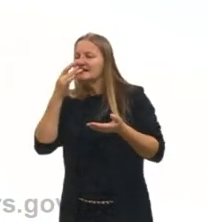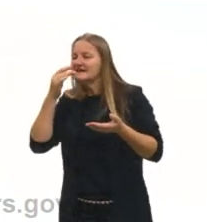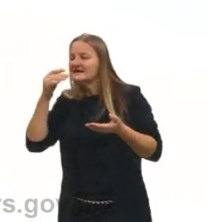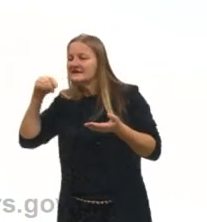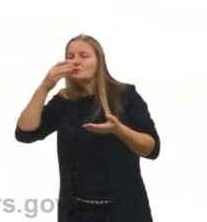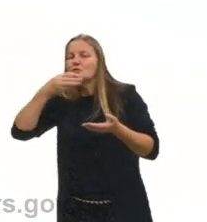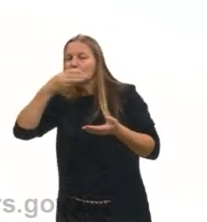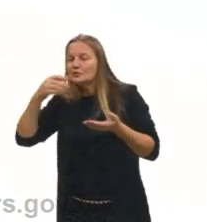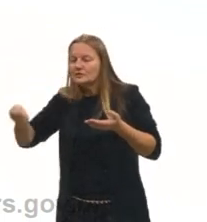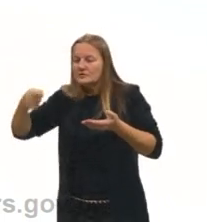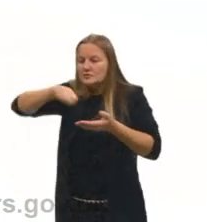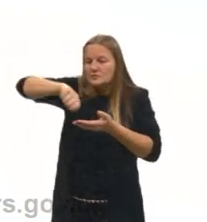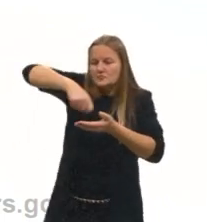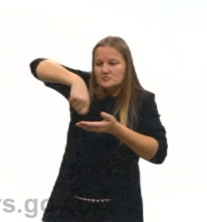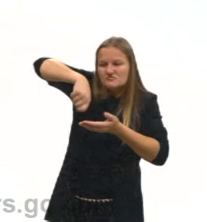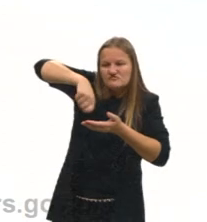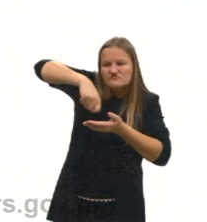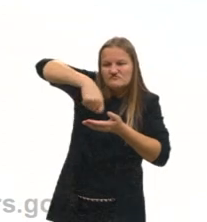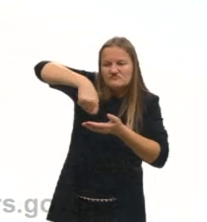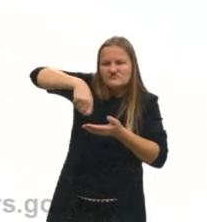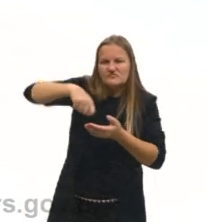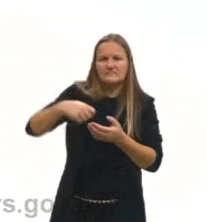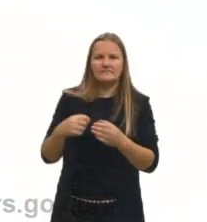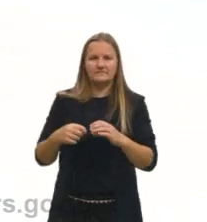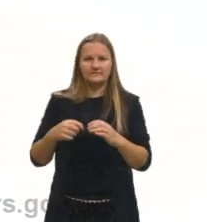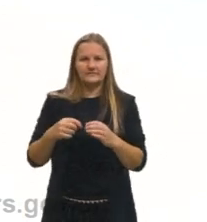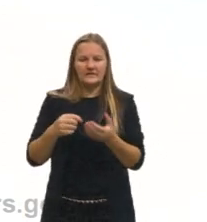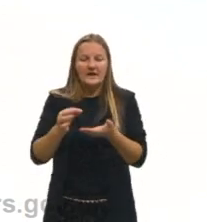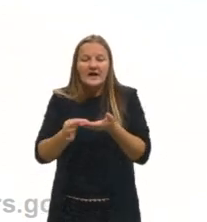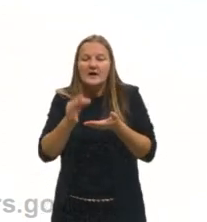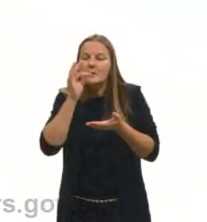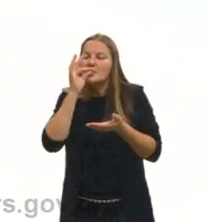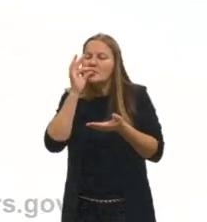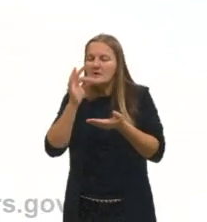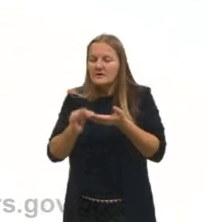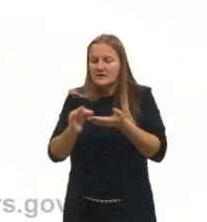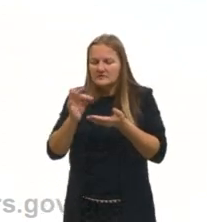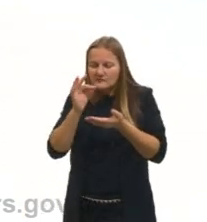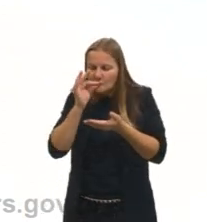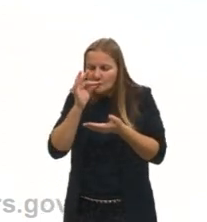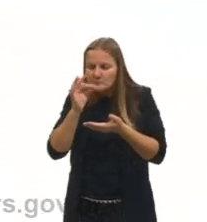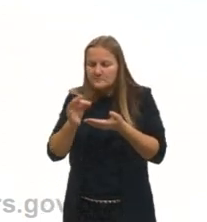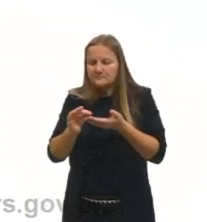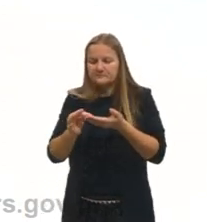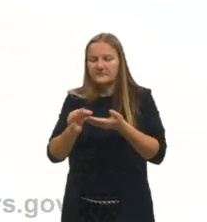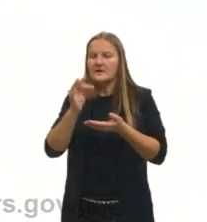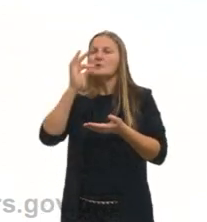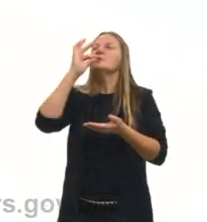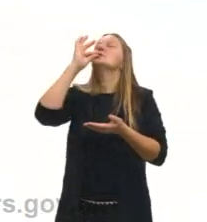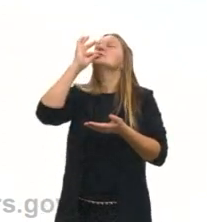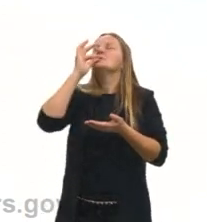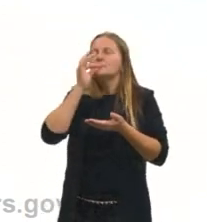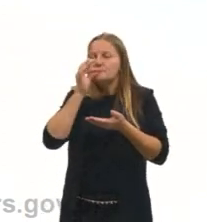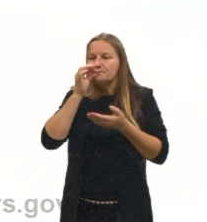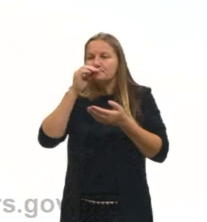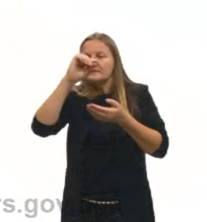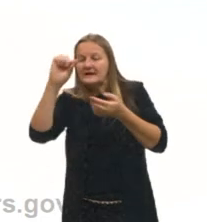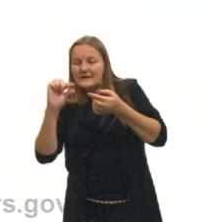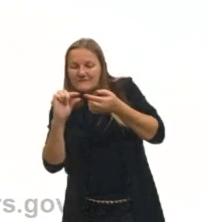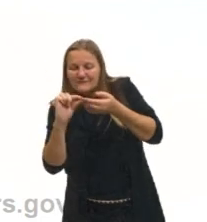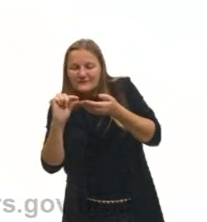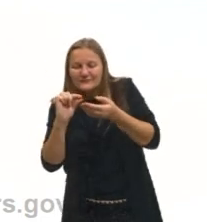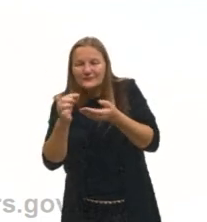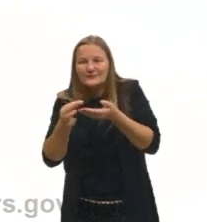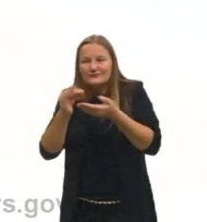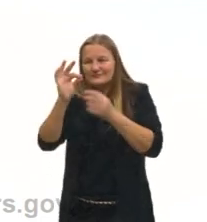E a gente coloca mais açúcar do que eu acabei mexendo, do que eu precisava. Então, no fundo fica aquele açúcar, né? O açúcar não fica suspenso